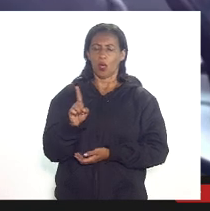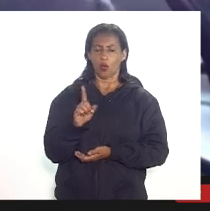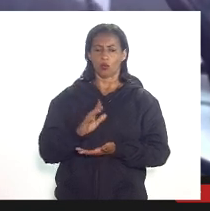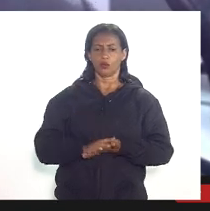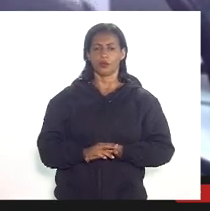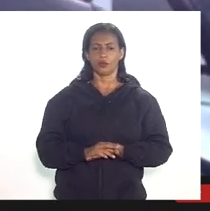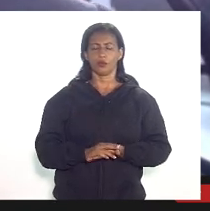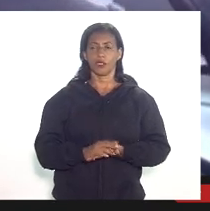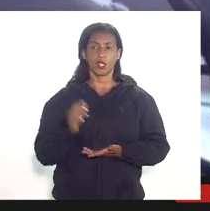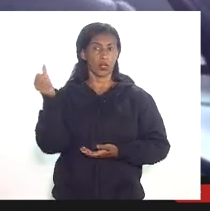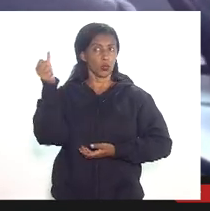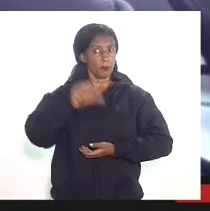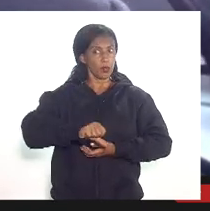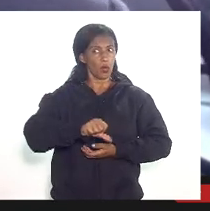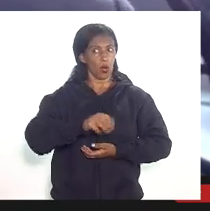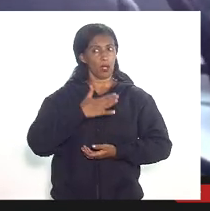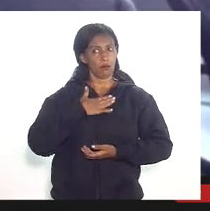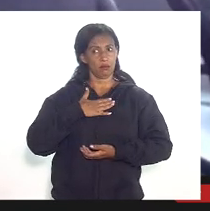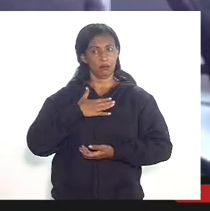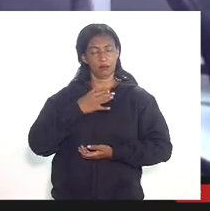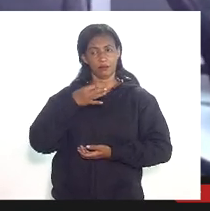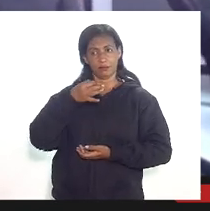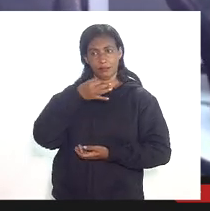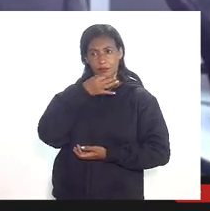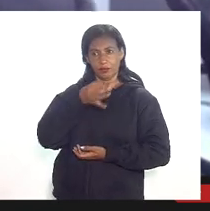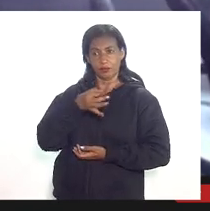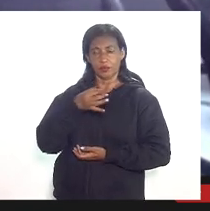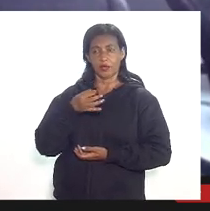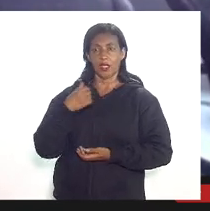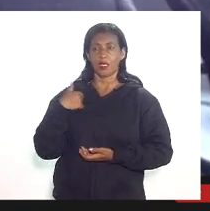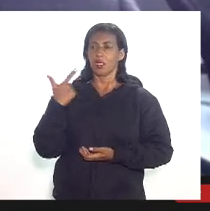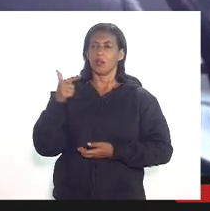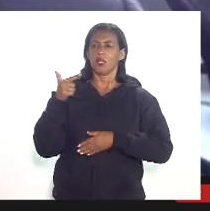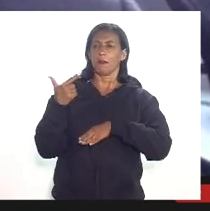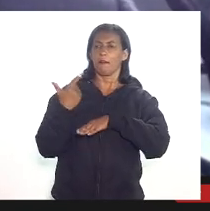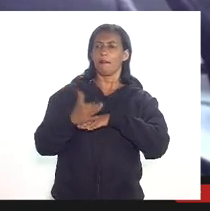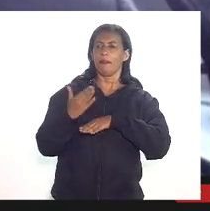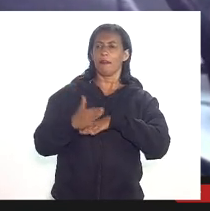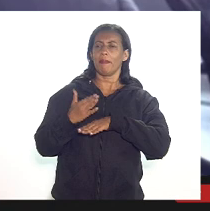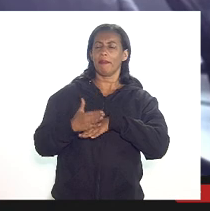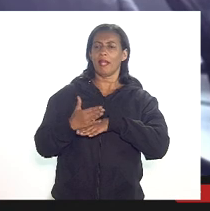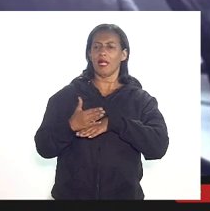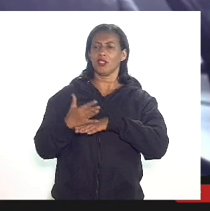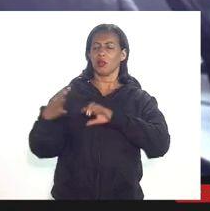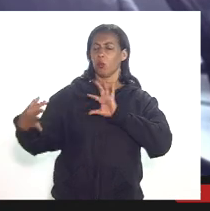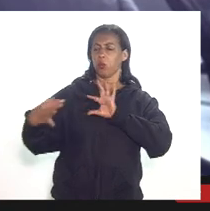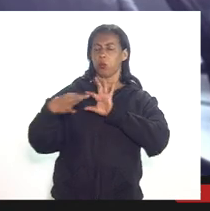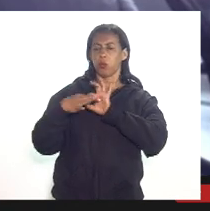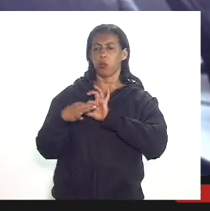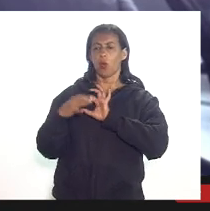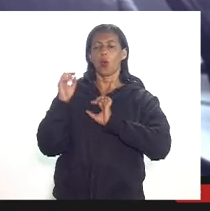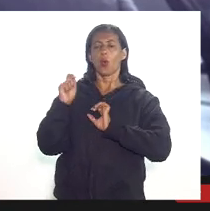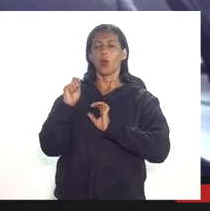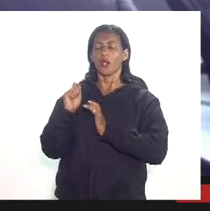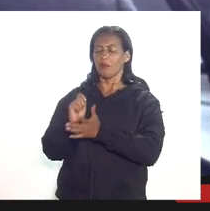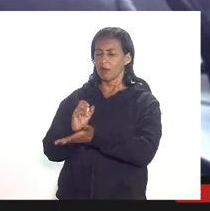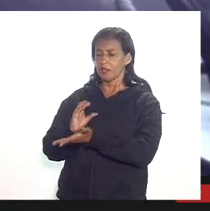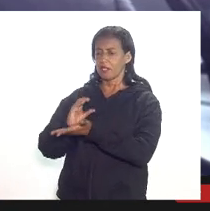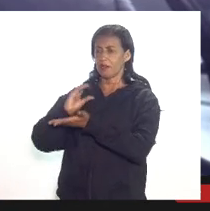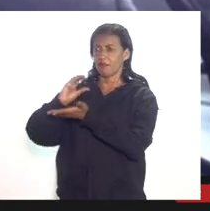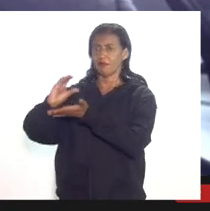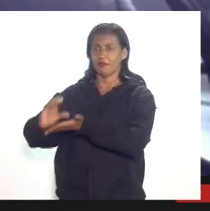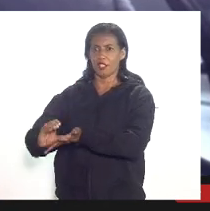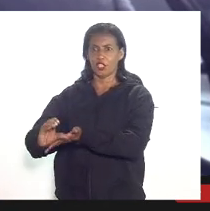o pior na minha impressão não há na prática uma vinculação entre o que será investido em pesquisa e